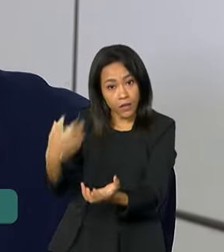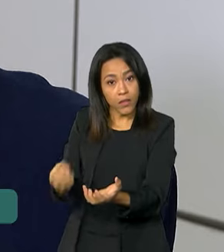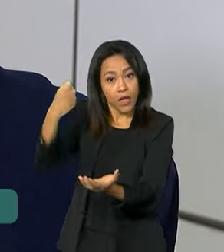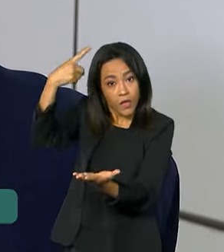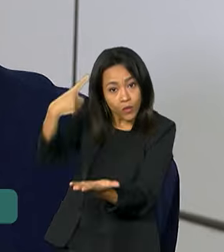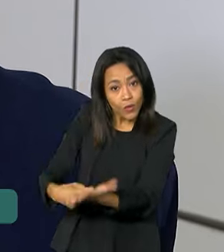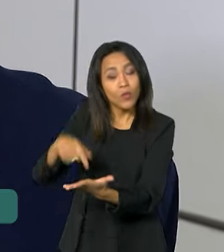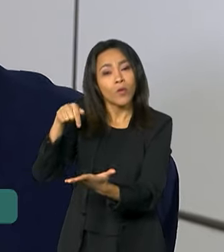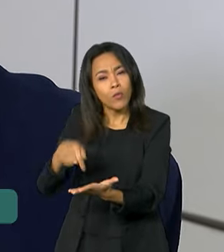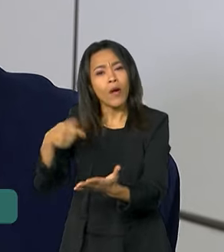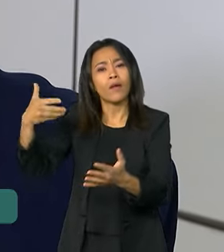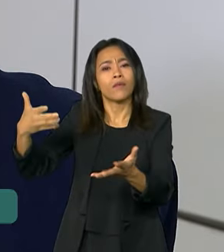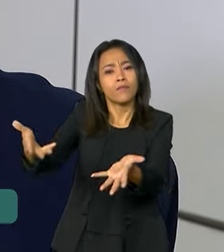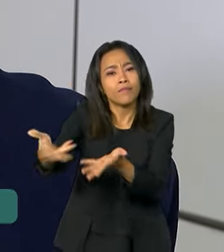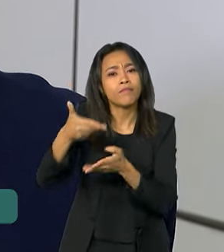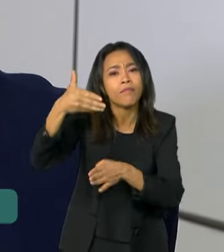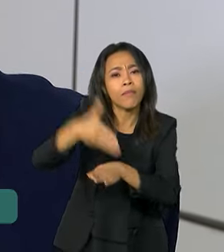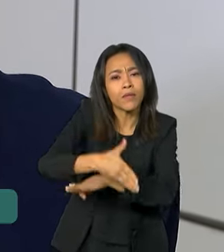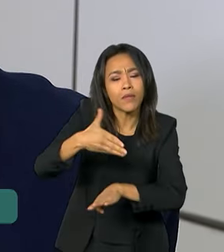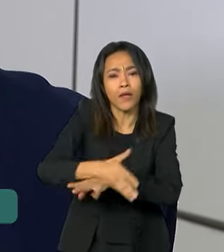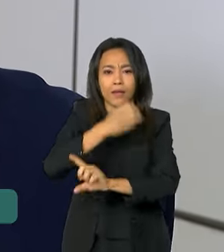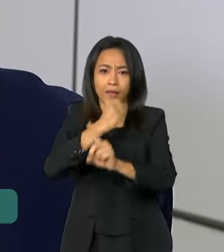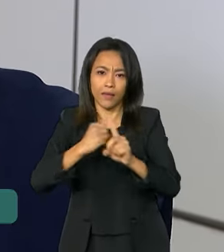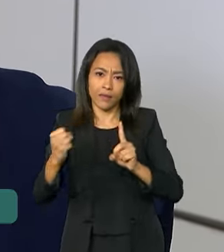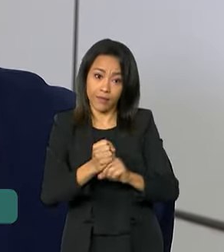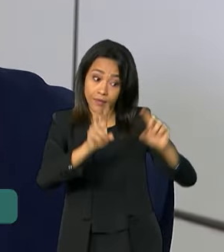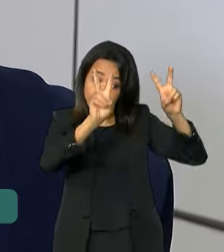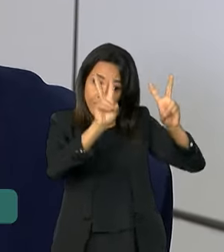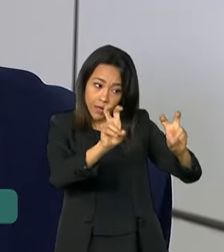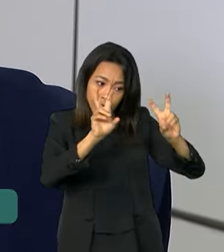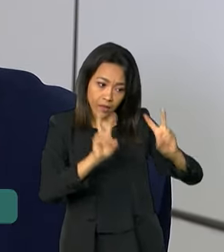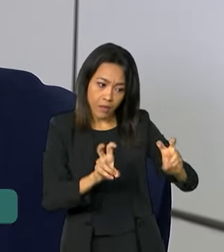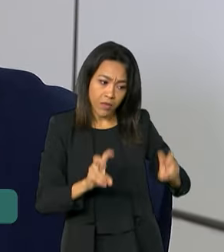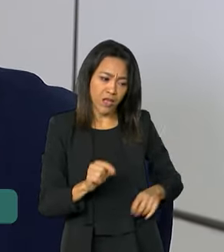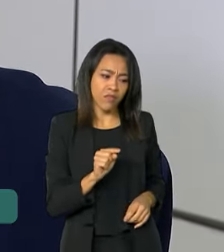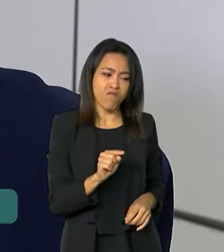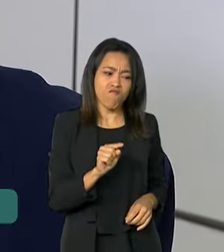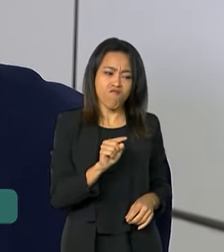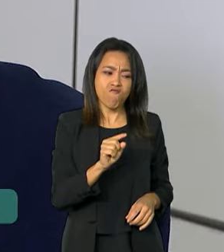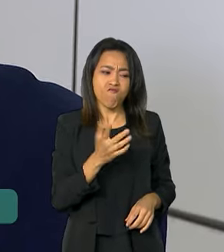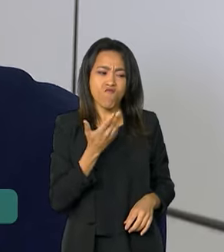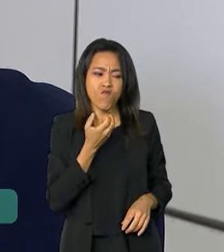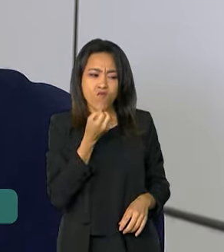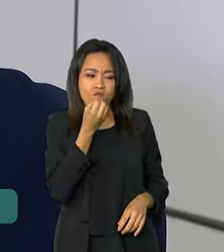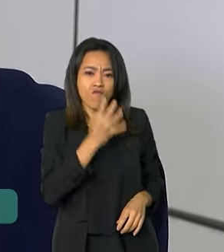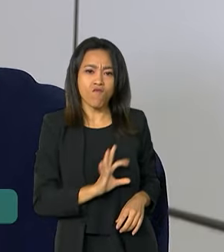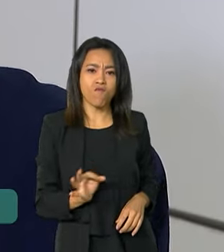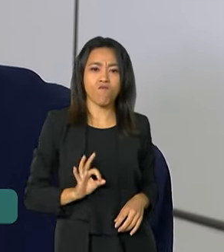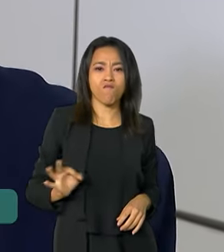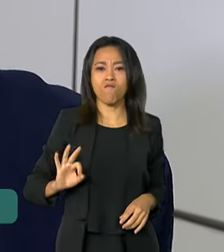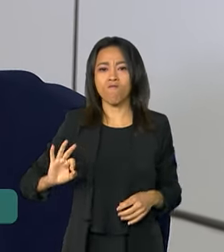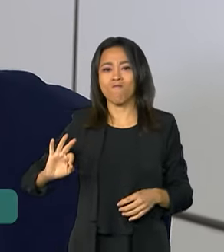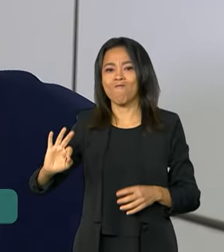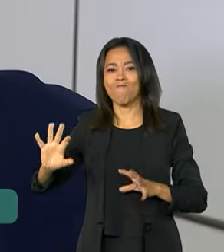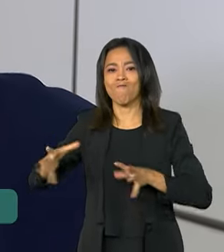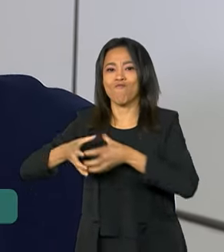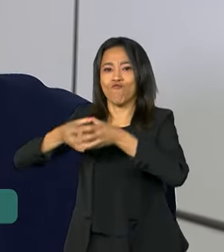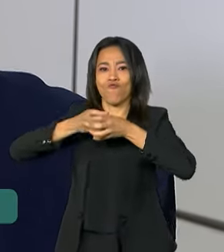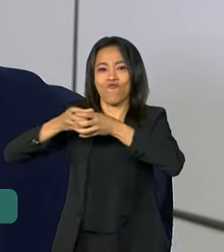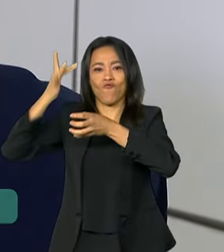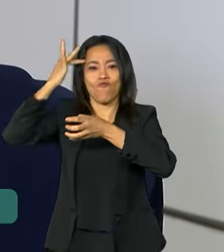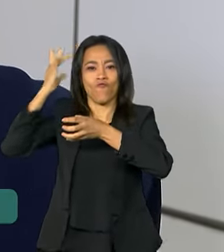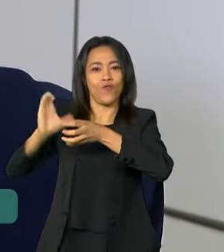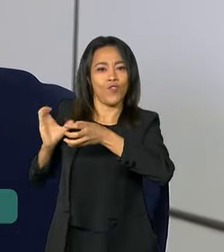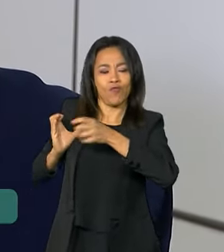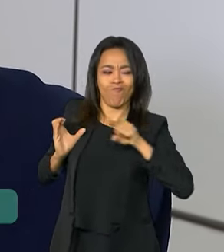social, transformar também temas que muitas vezes não são os melhores para as elites, em matéria